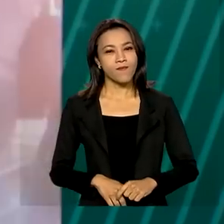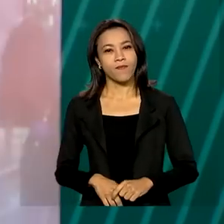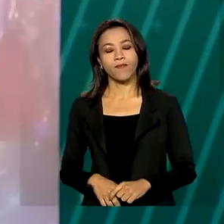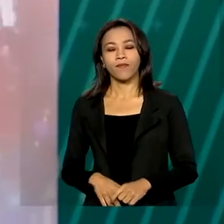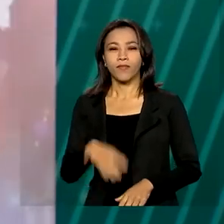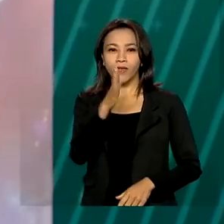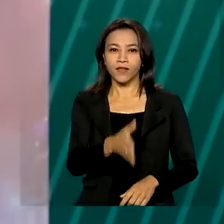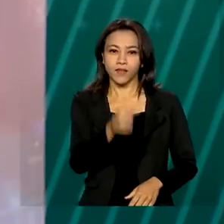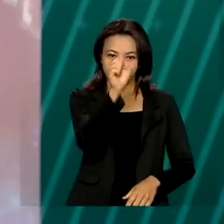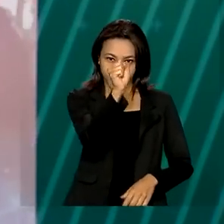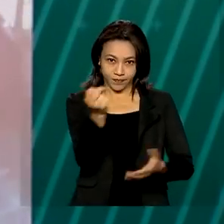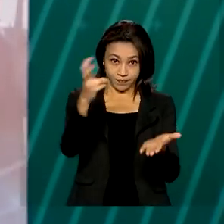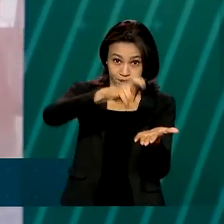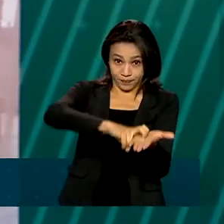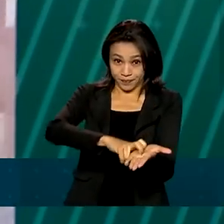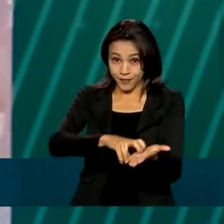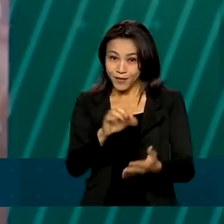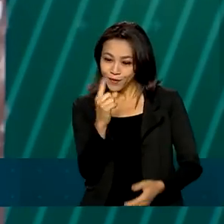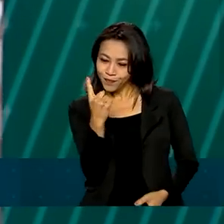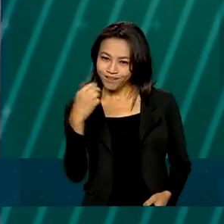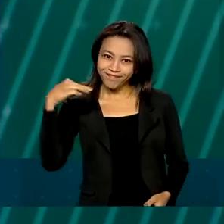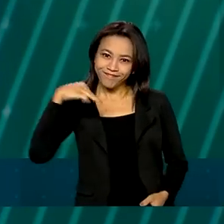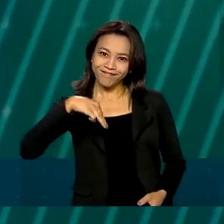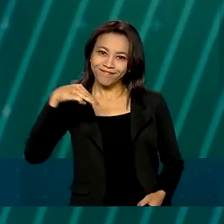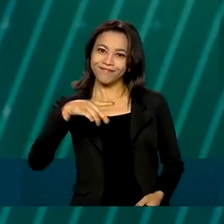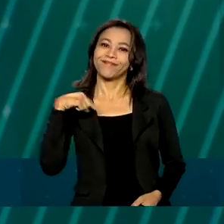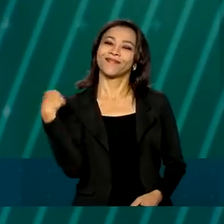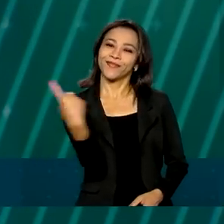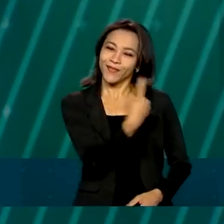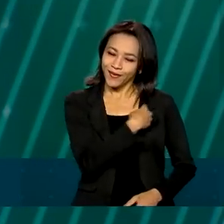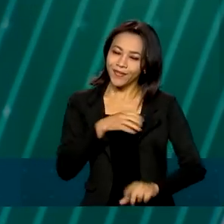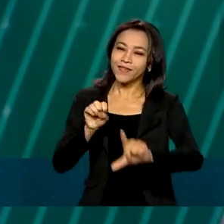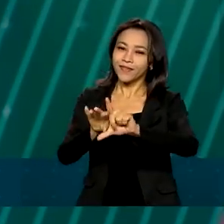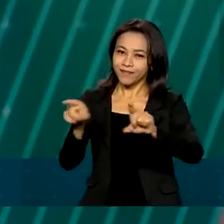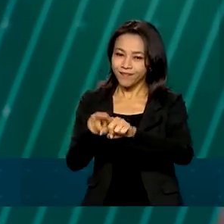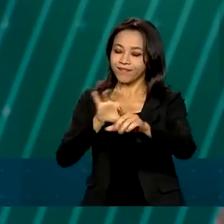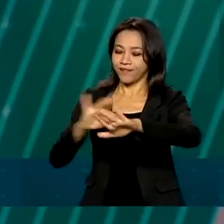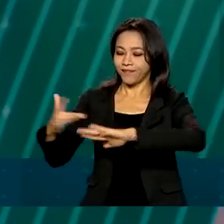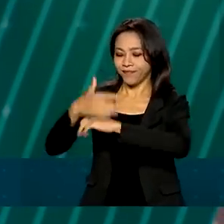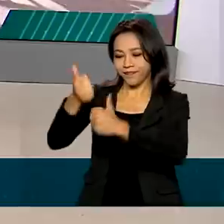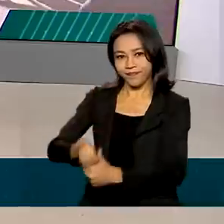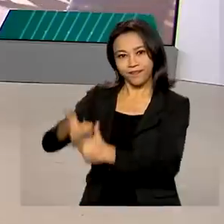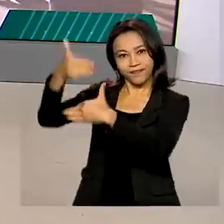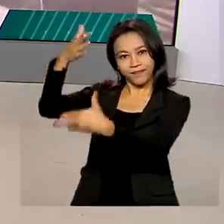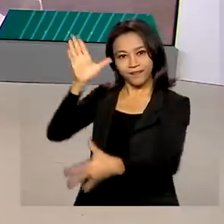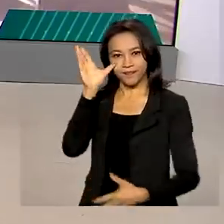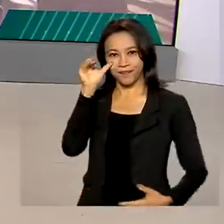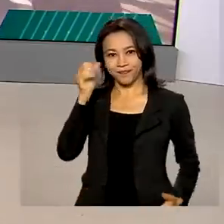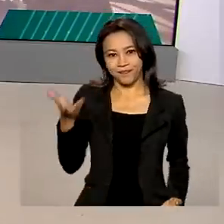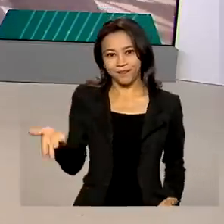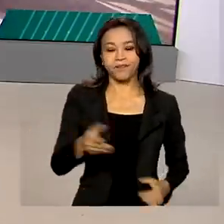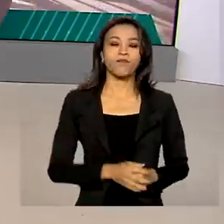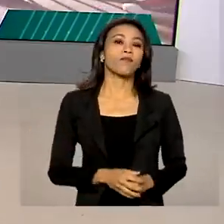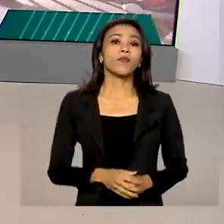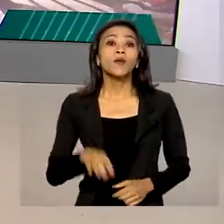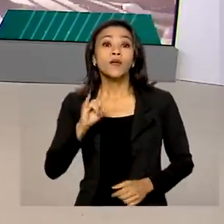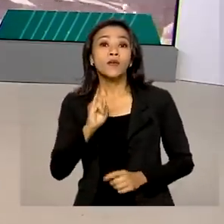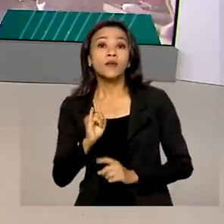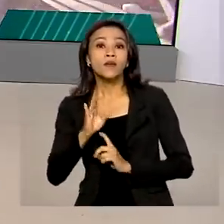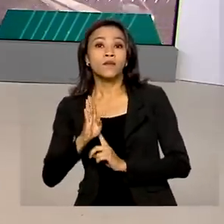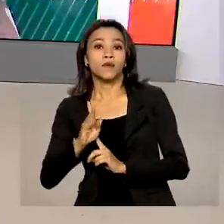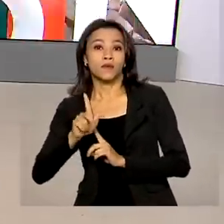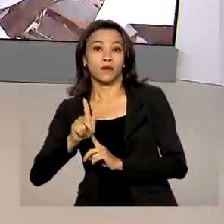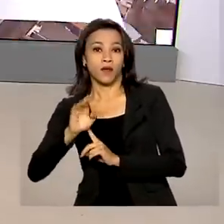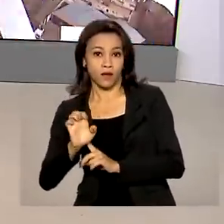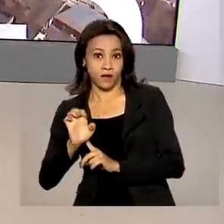São oito horas e um minuto. Estamos ao vivo também pelas redes sociais. O IBGE divulgou o